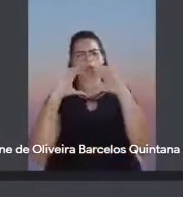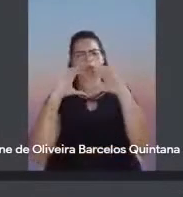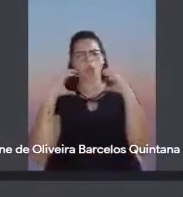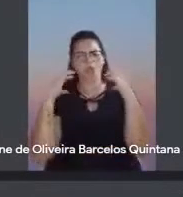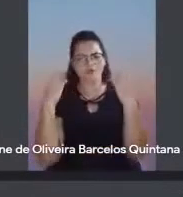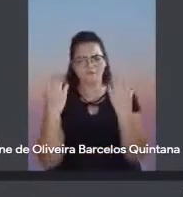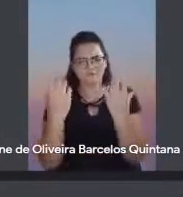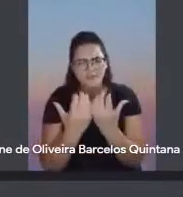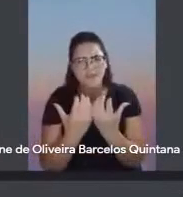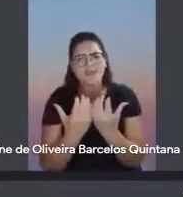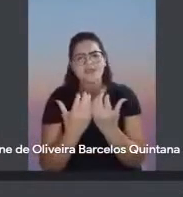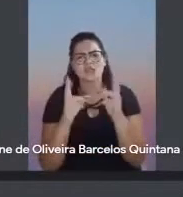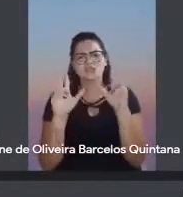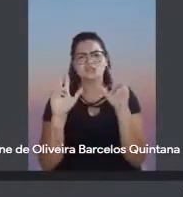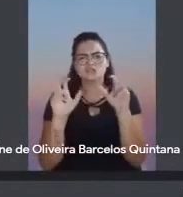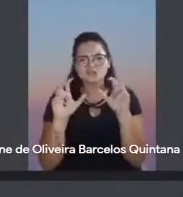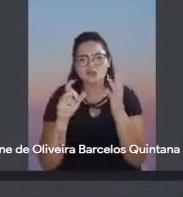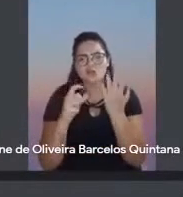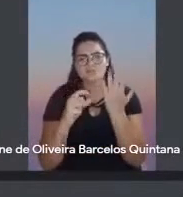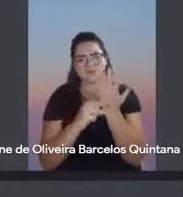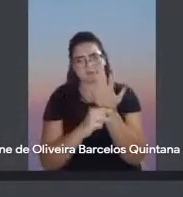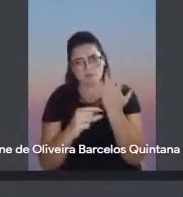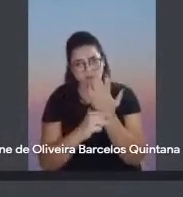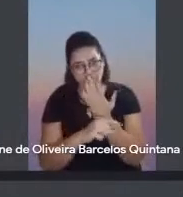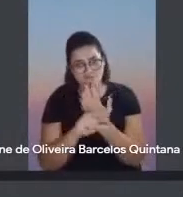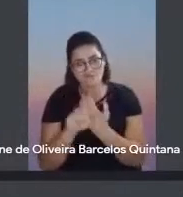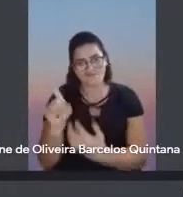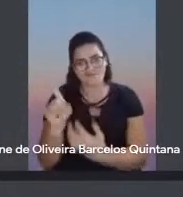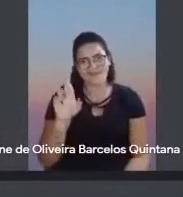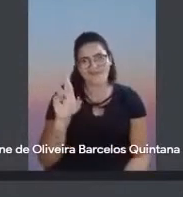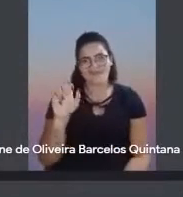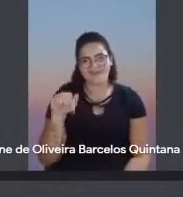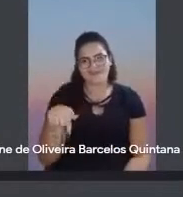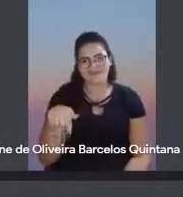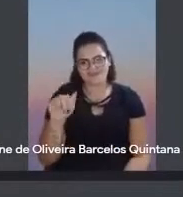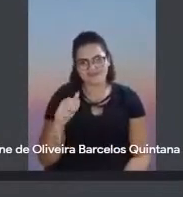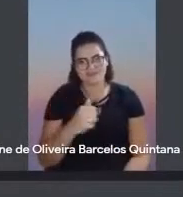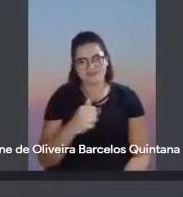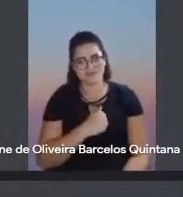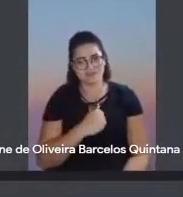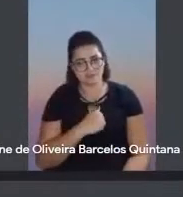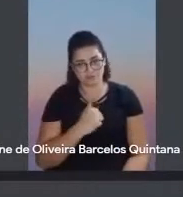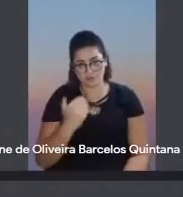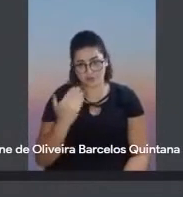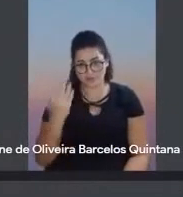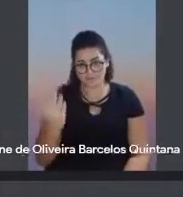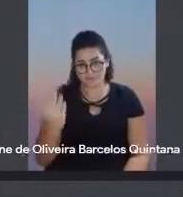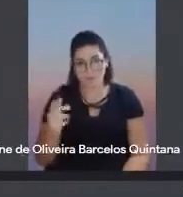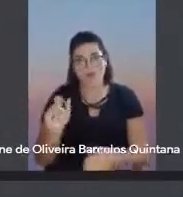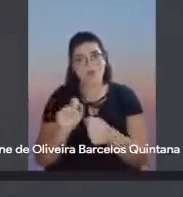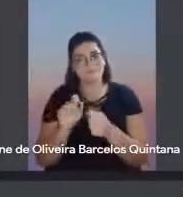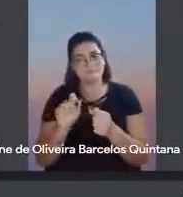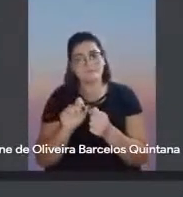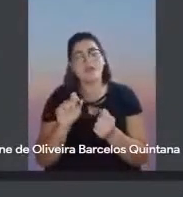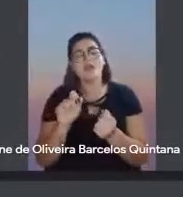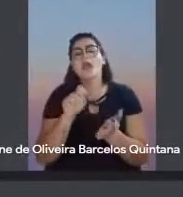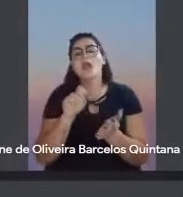o escritor que a Regina Abreu, a antropóloga Regina Abreu, é autora do livro